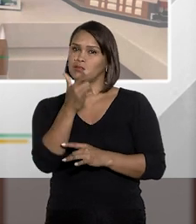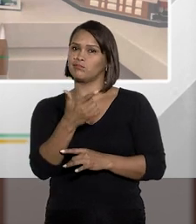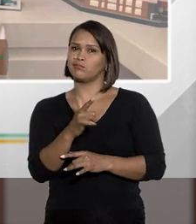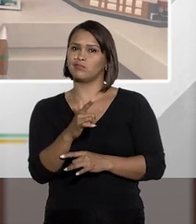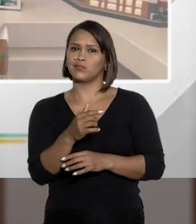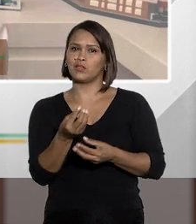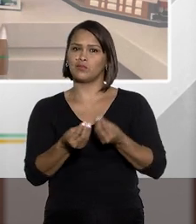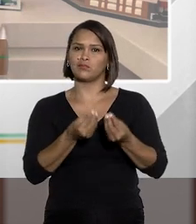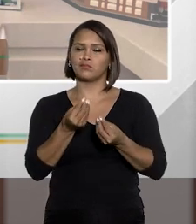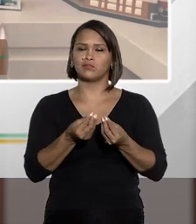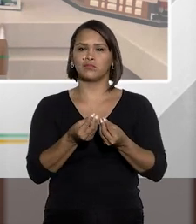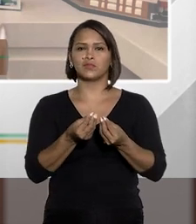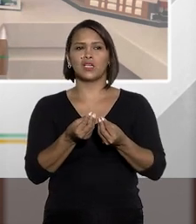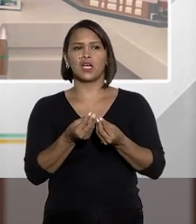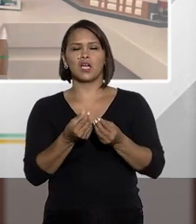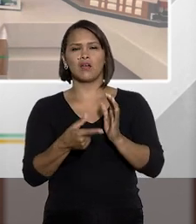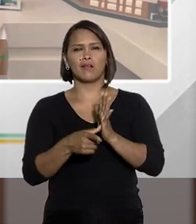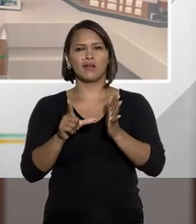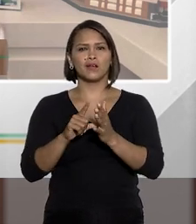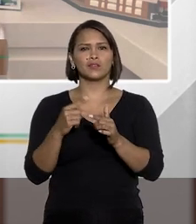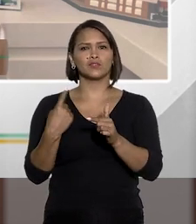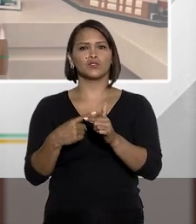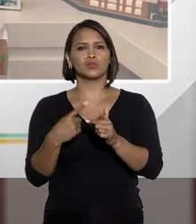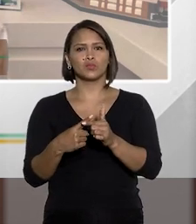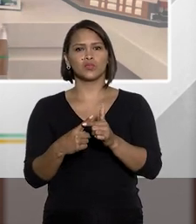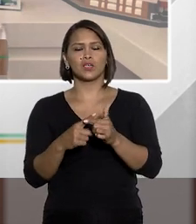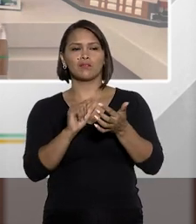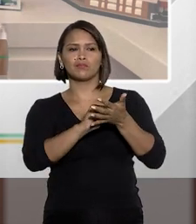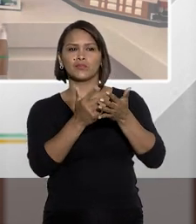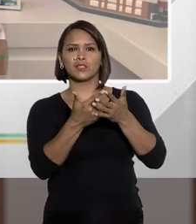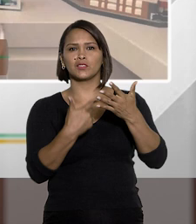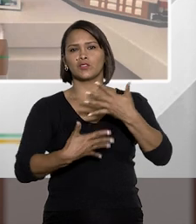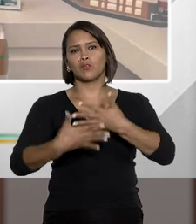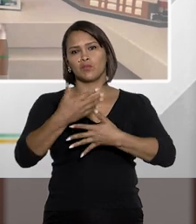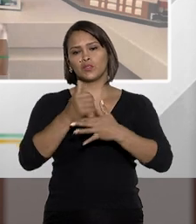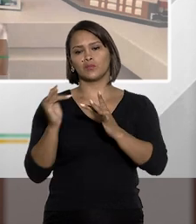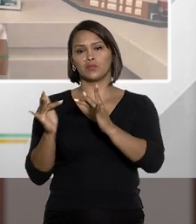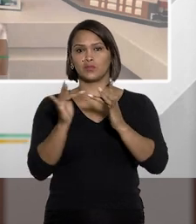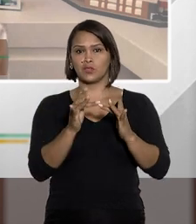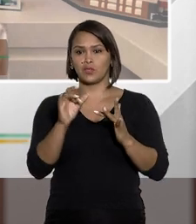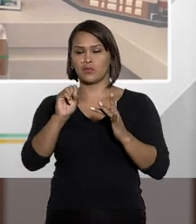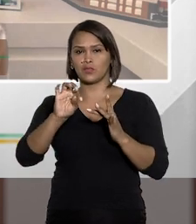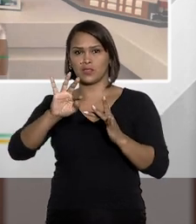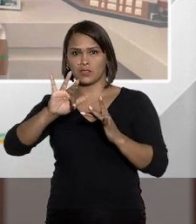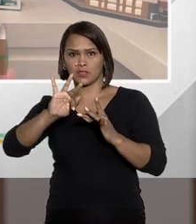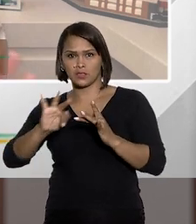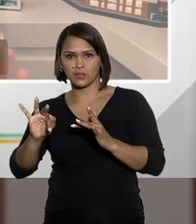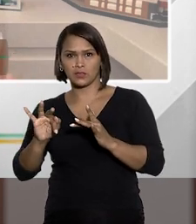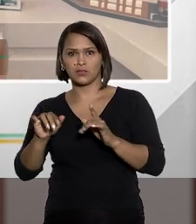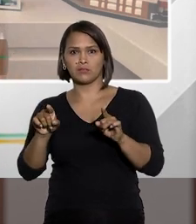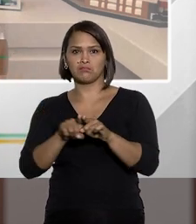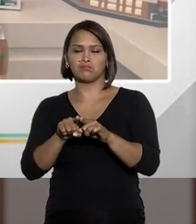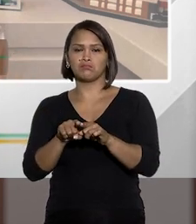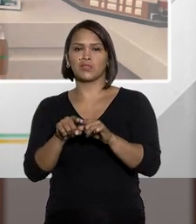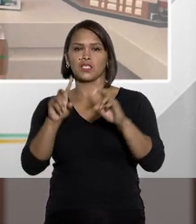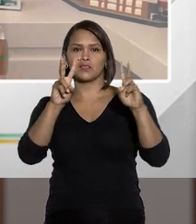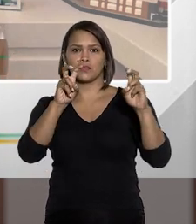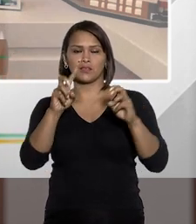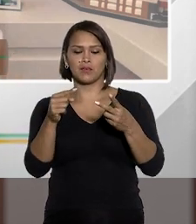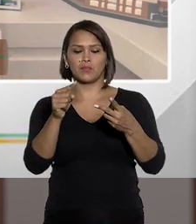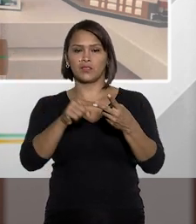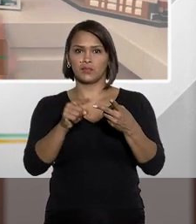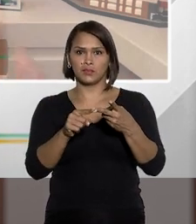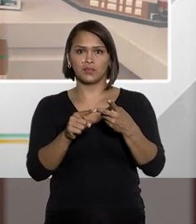acho que não há, não havia motivo para a edição de uma súmula vinculante sobre esse assunto.